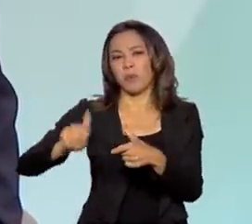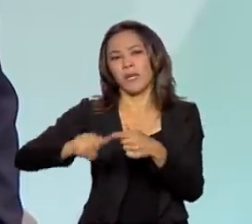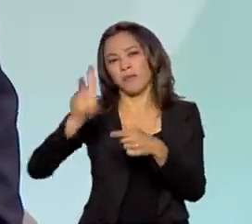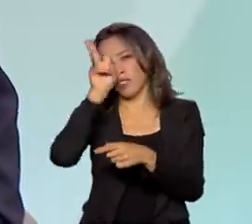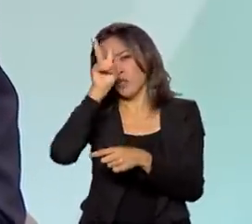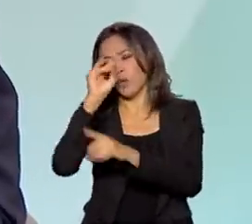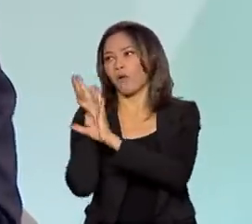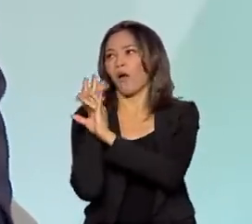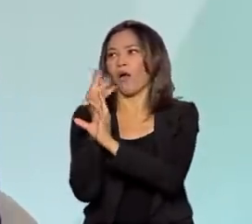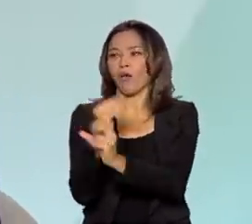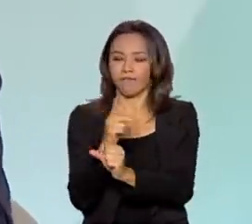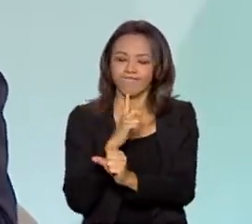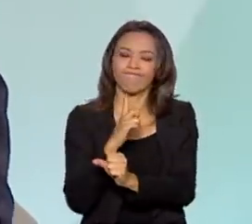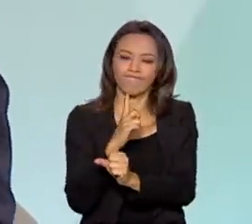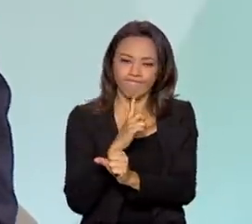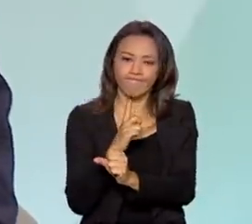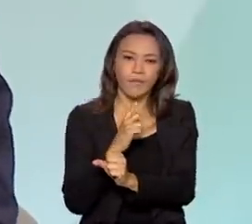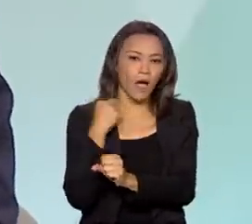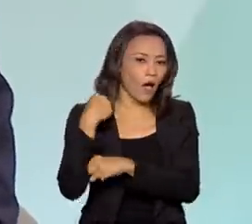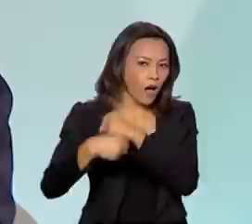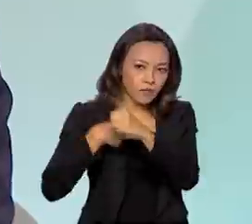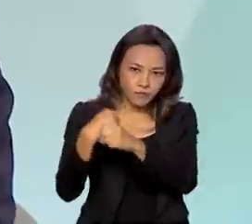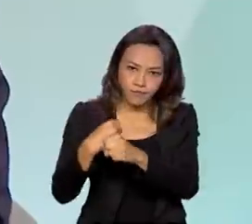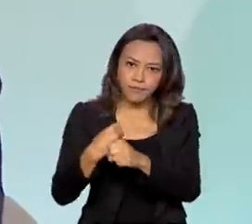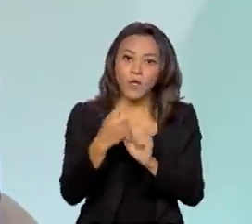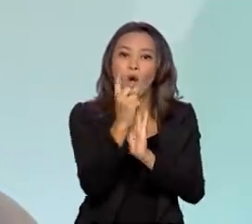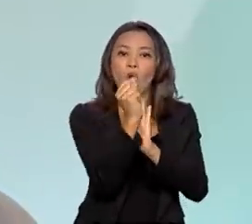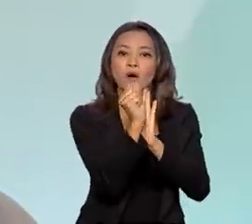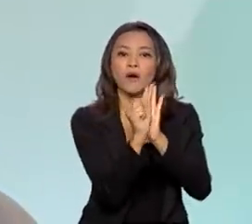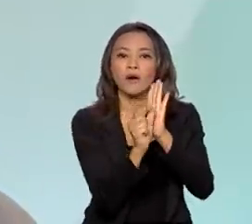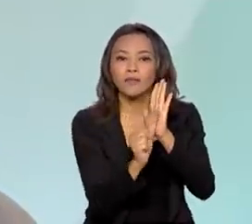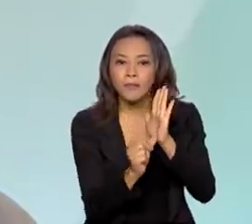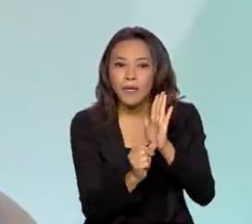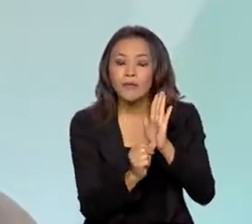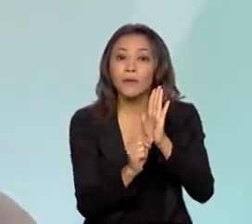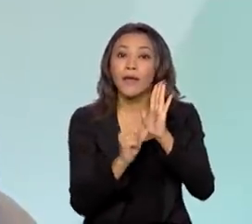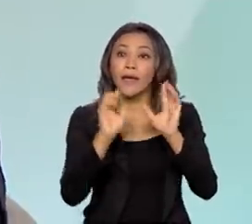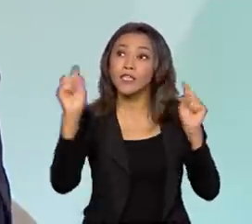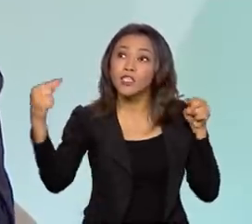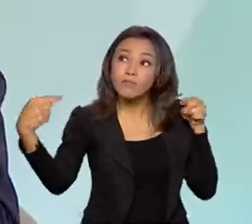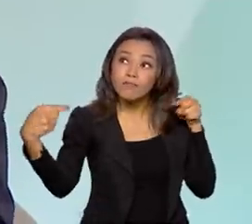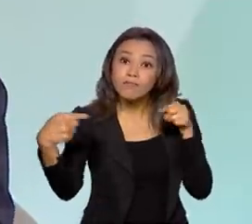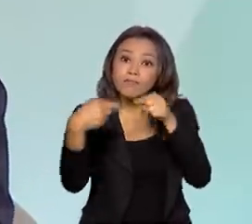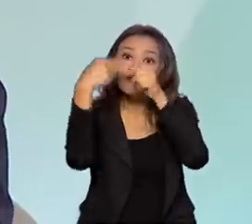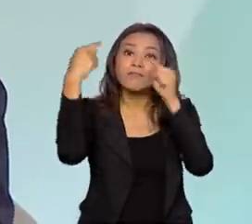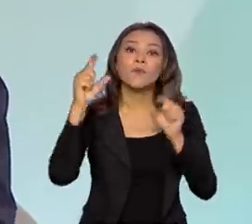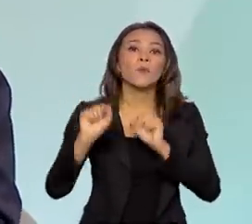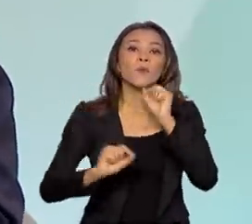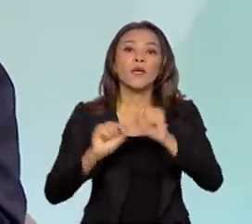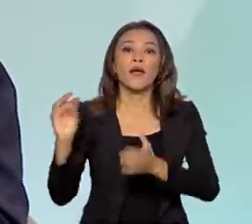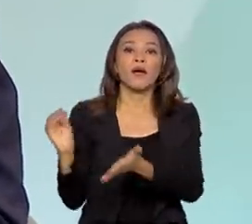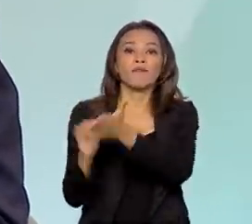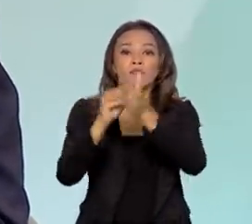Todo ano, a distribuição do orçamento, ele é feito de acordo com o déficit regional.